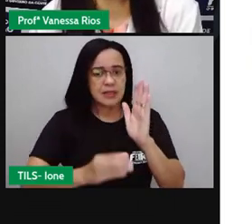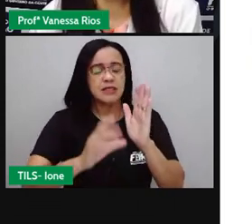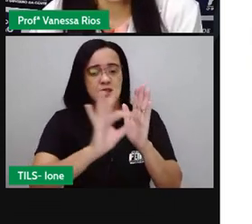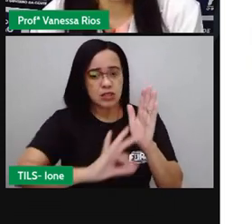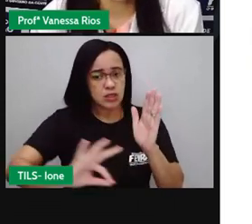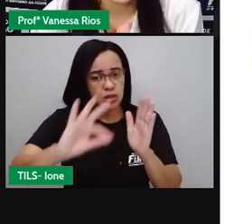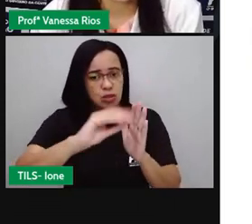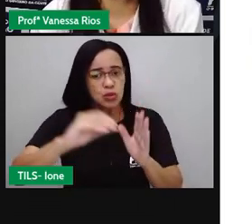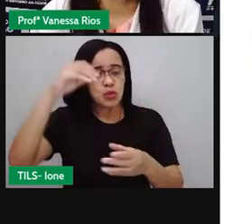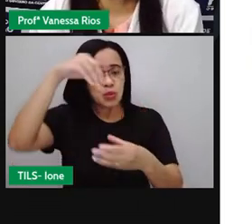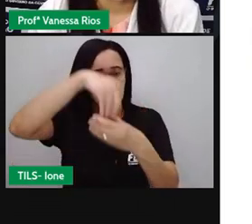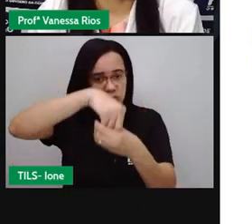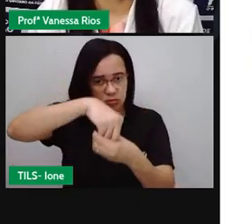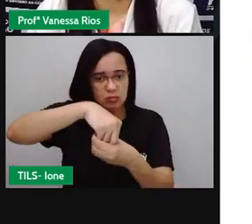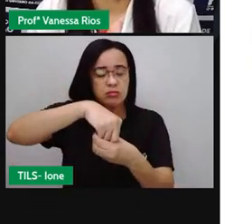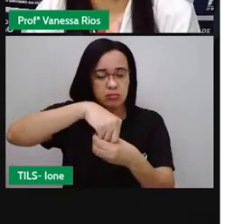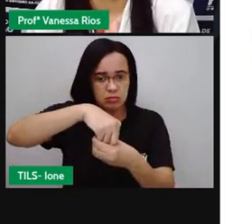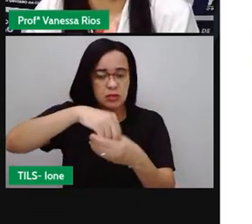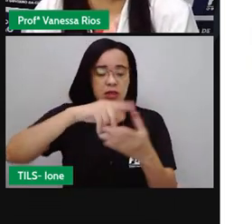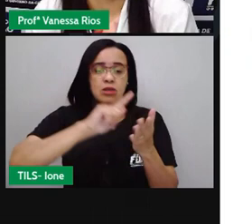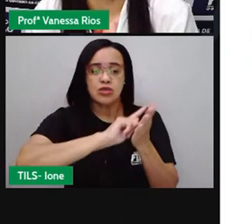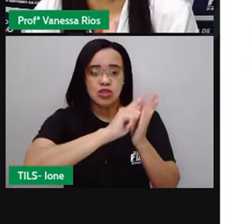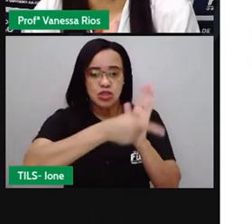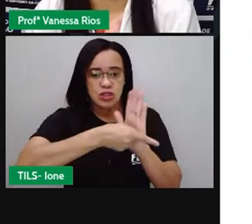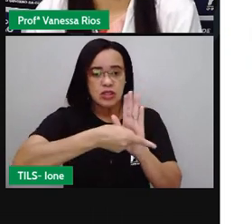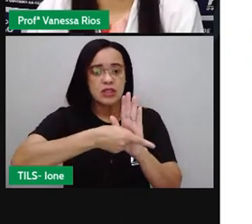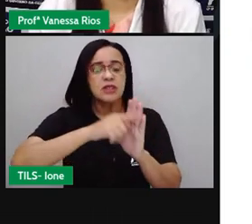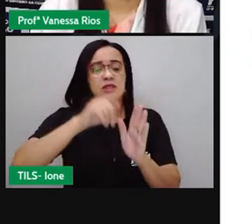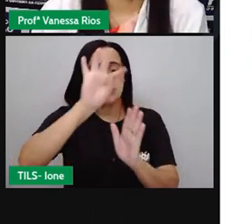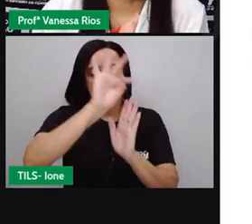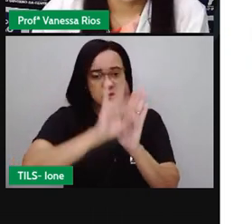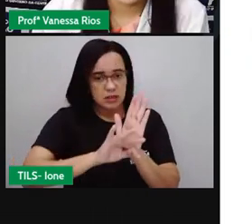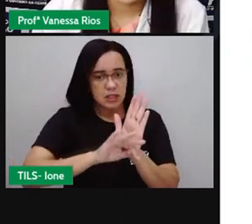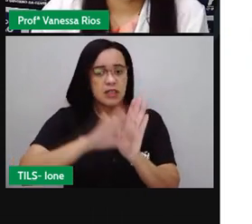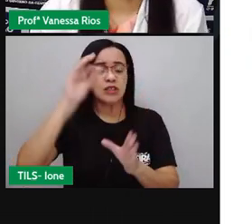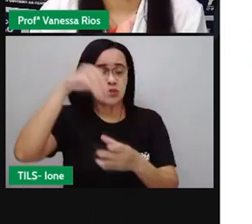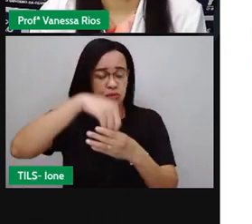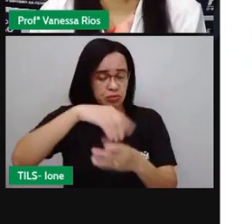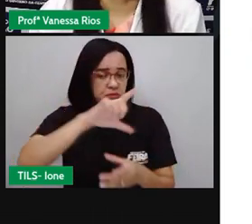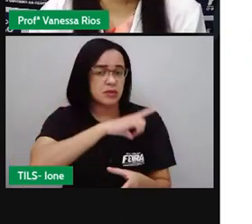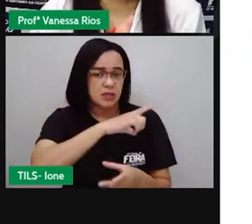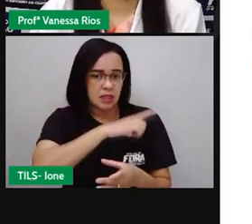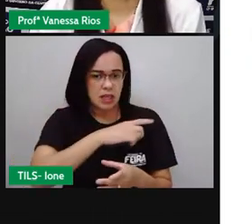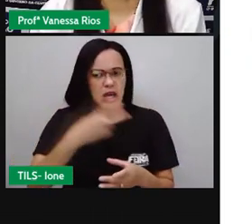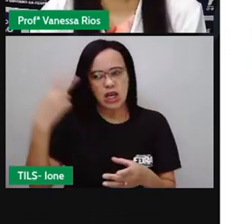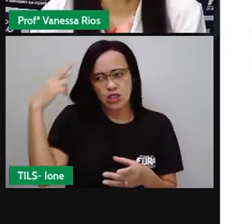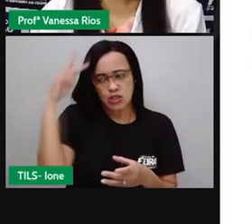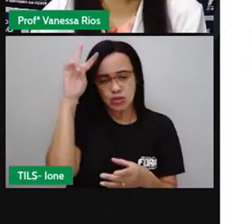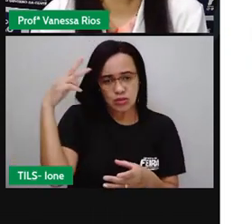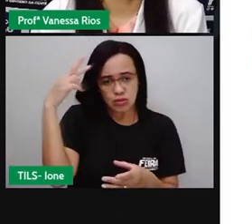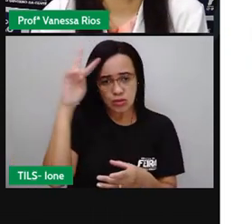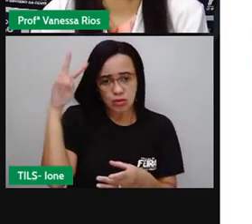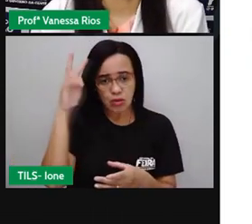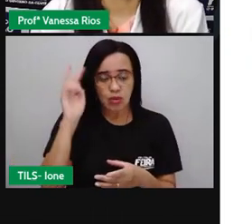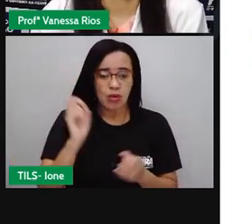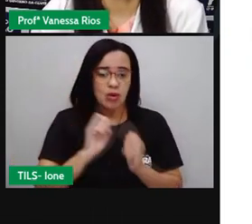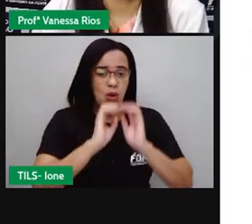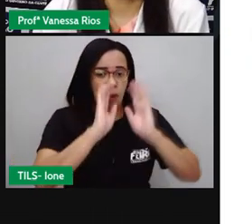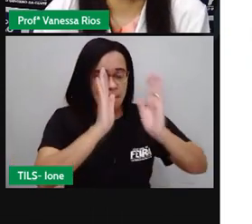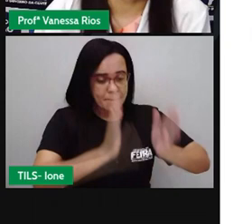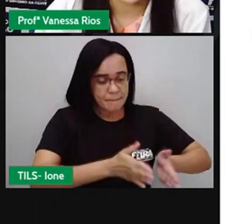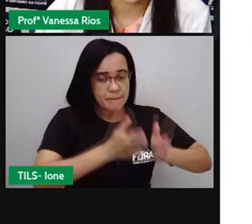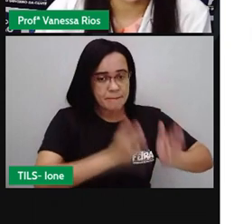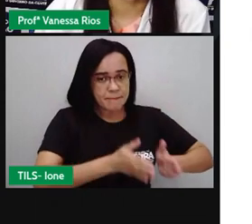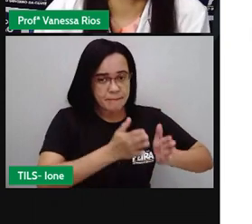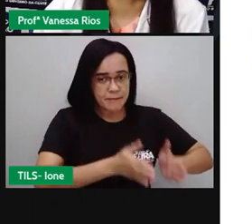gêneros textuais. A gente vai encontrar aí histórias com início, com meio, com fim, com aparição de